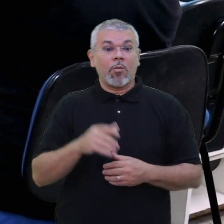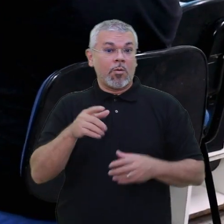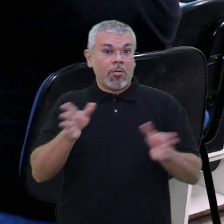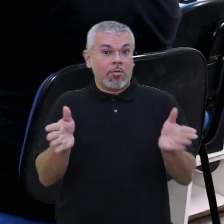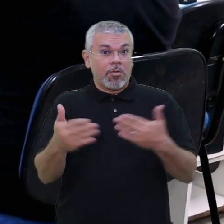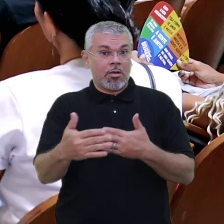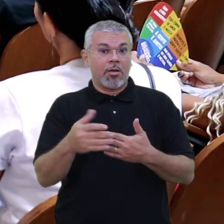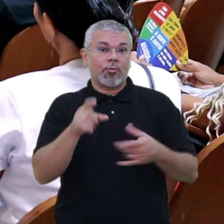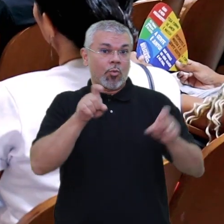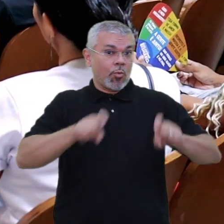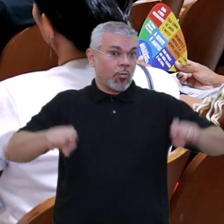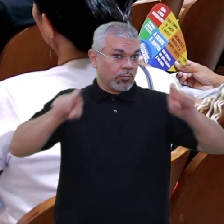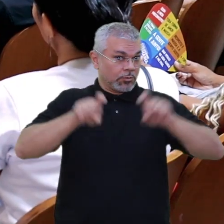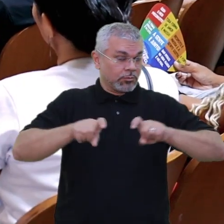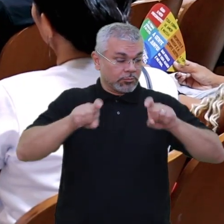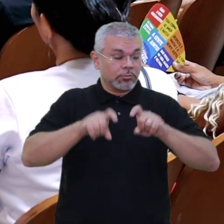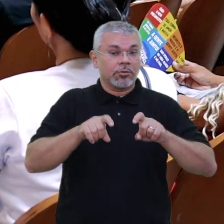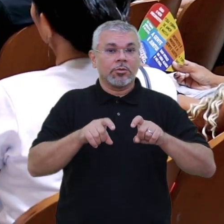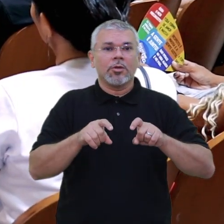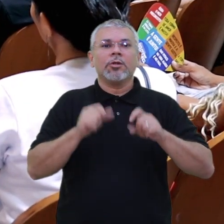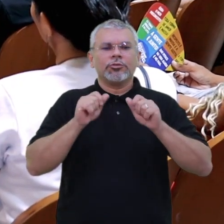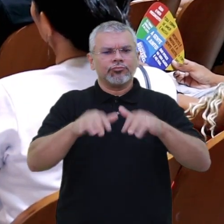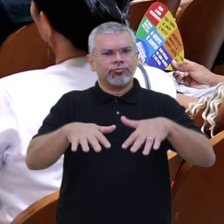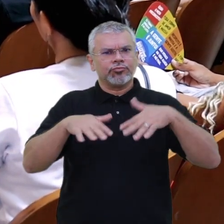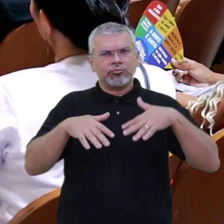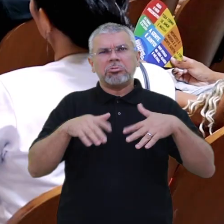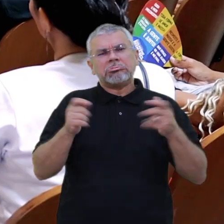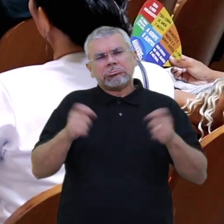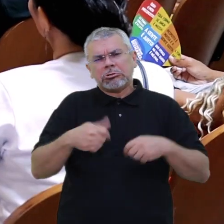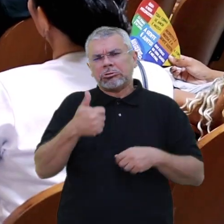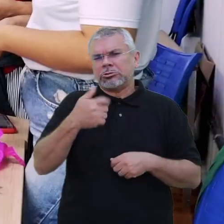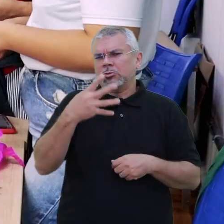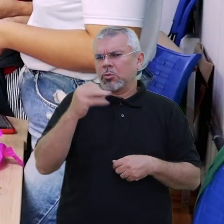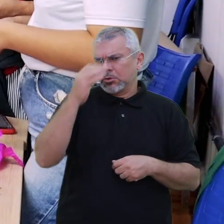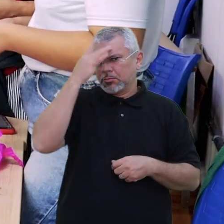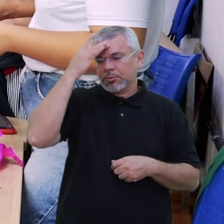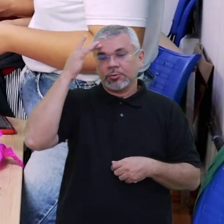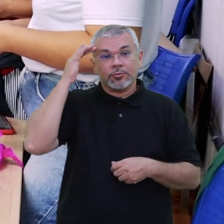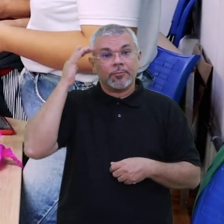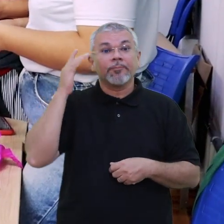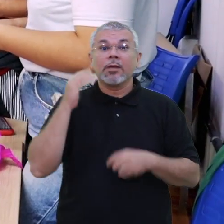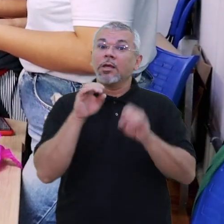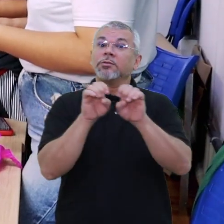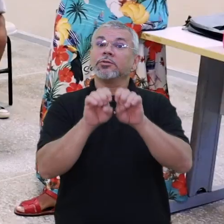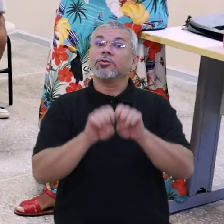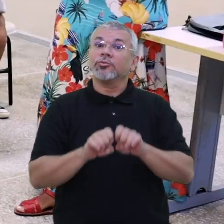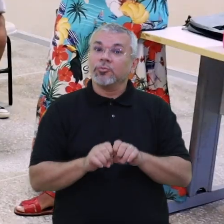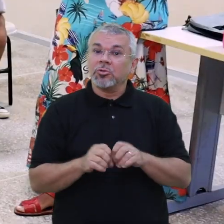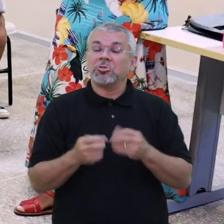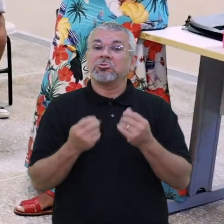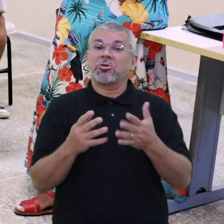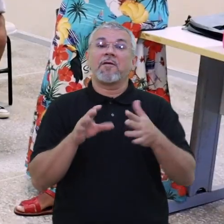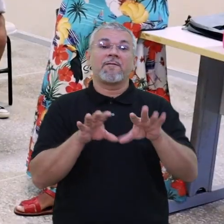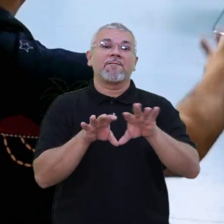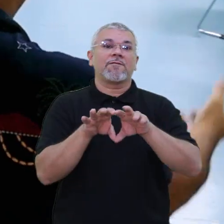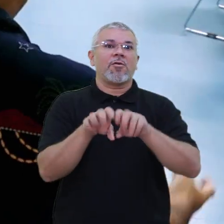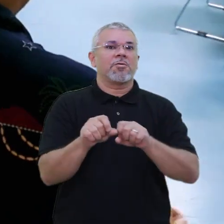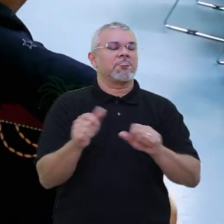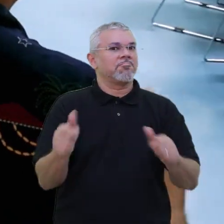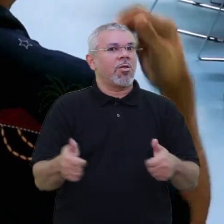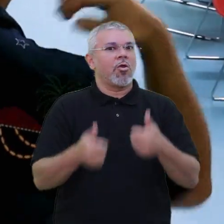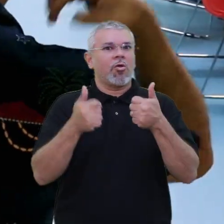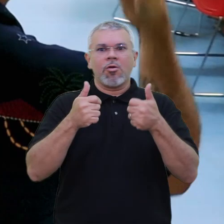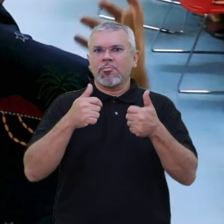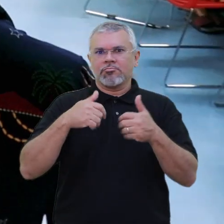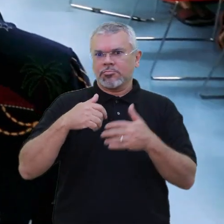de Computação e um auditório com capacidade para 140 pessoas. Uma estrutura que garante a formação de qualidade de mais de